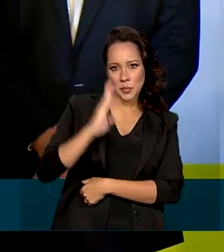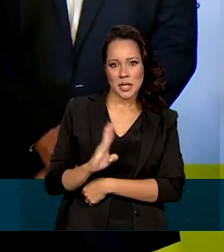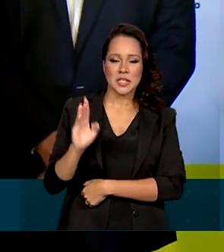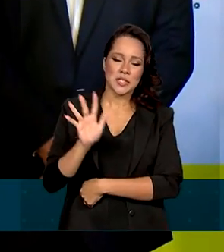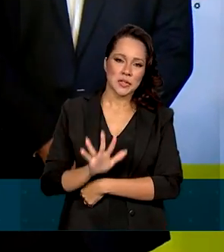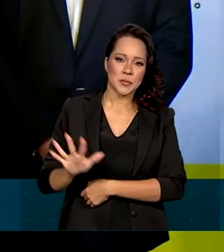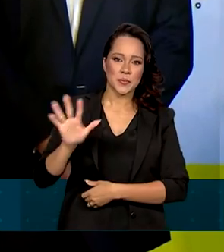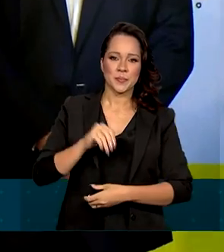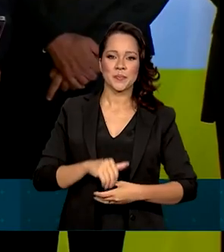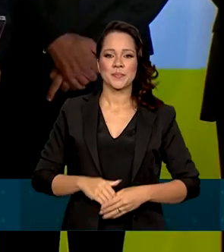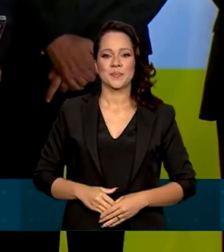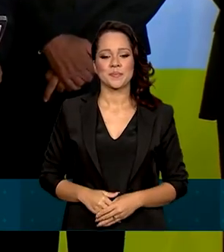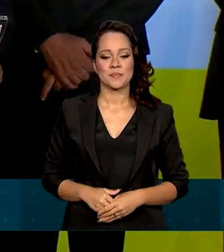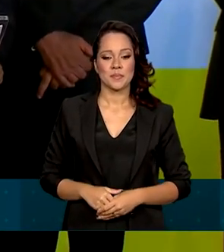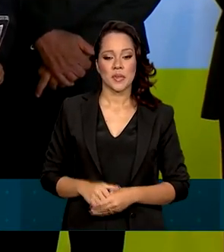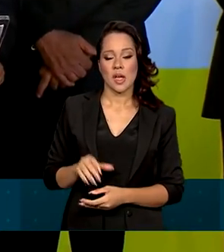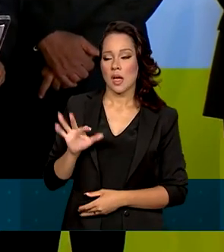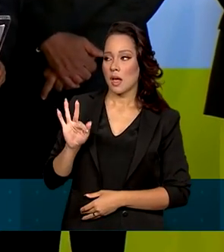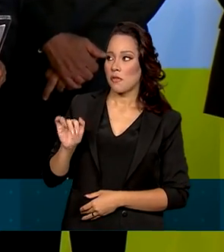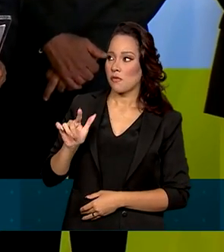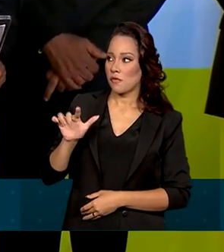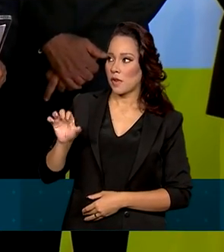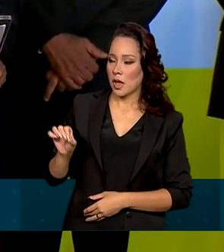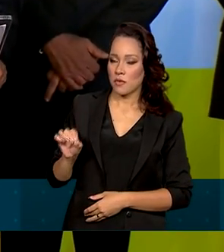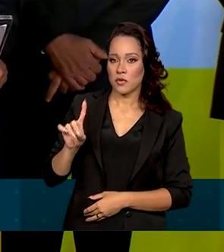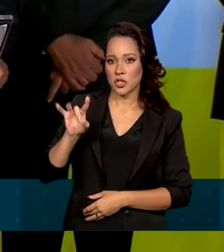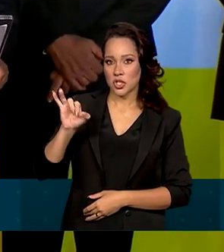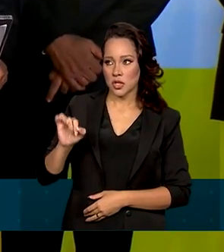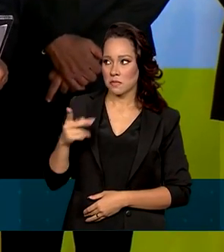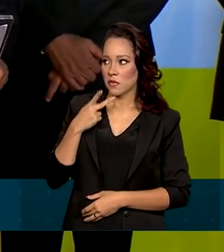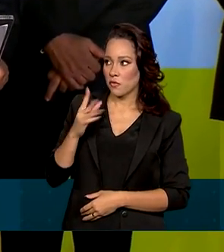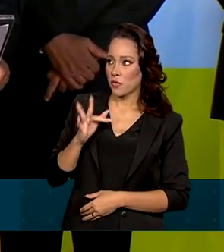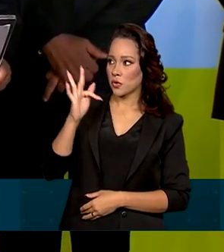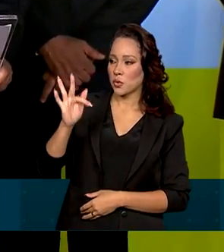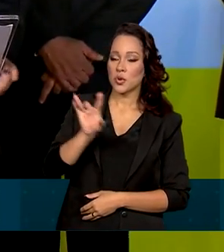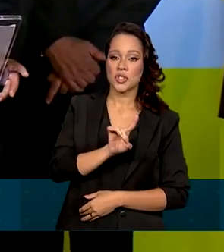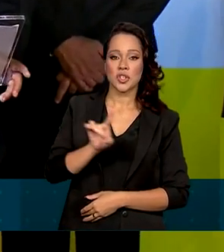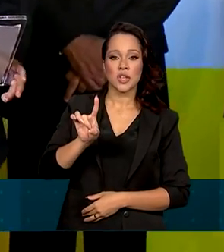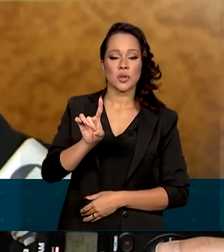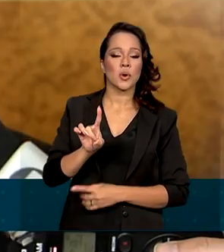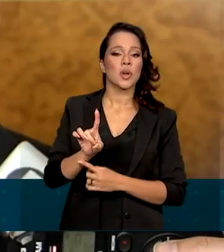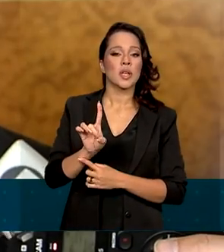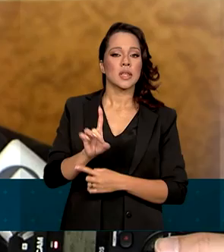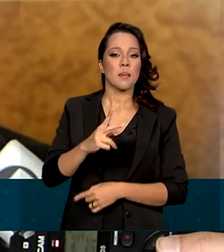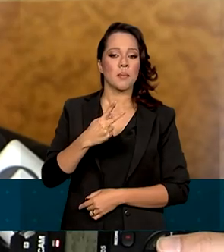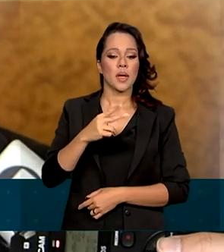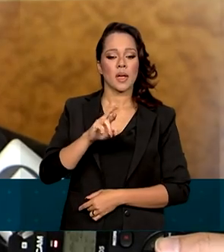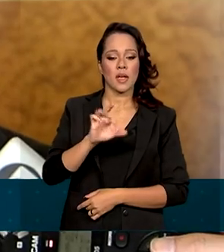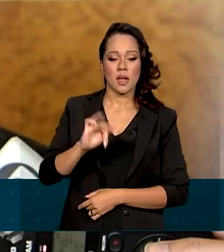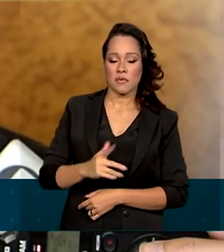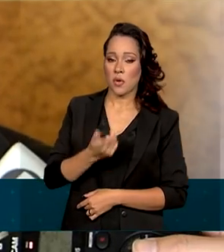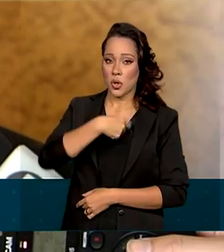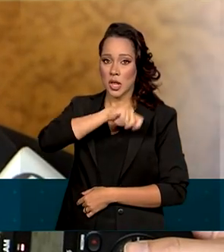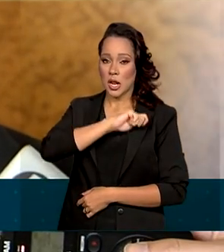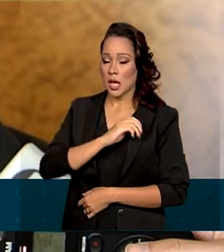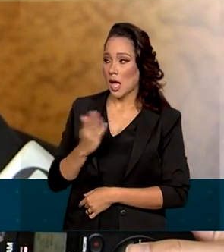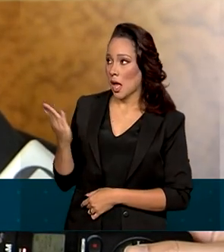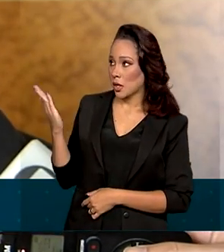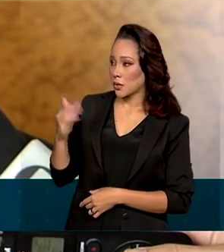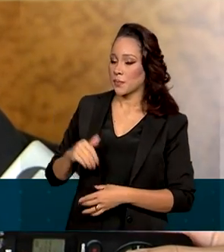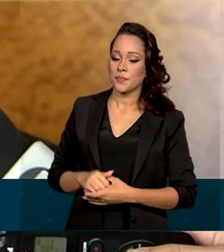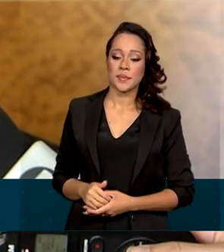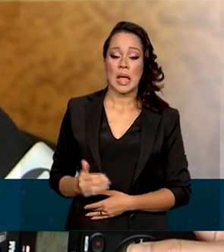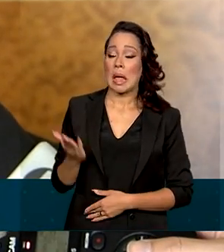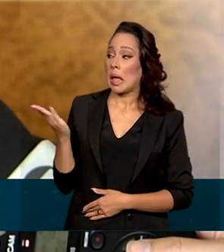total plenitude. Flávio Dino anunciou o futuro diretor-geral da Polícia Federal, o delegado Andrei Rodrigues.